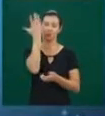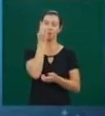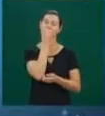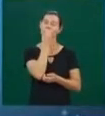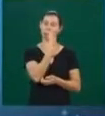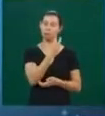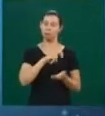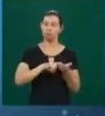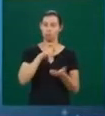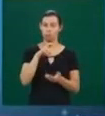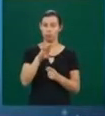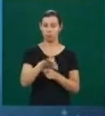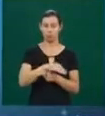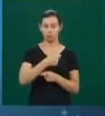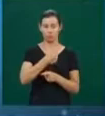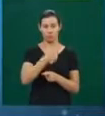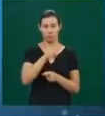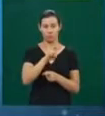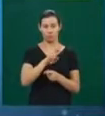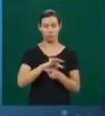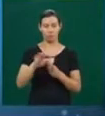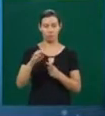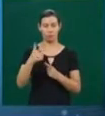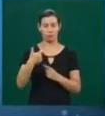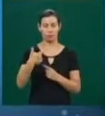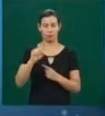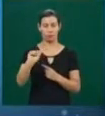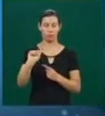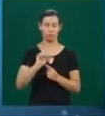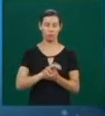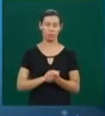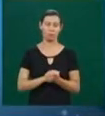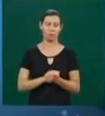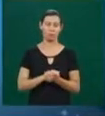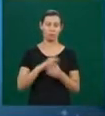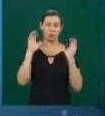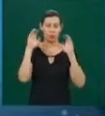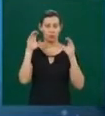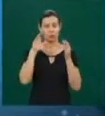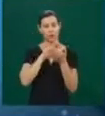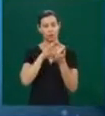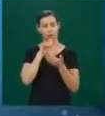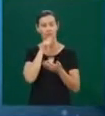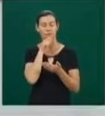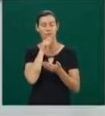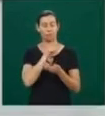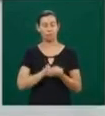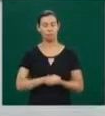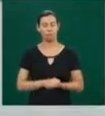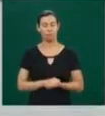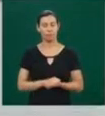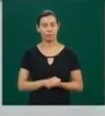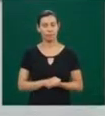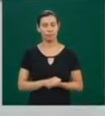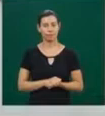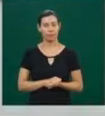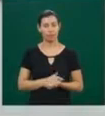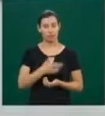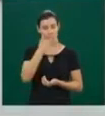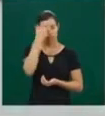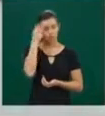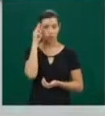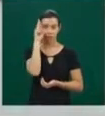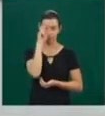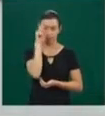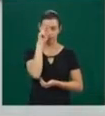manhã. Mínima prevista é de 15 e máxima de 28. Nada de chuva. E para quem é historiador da